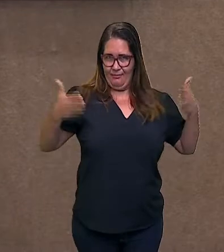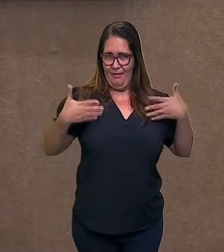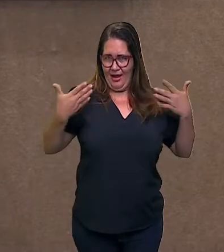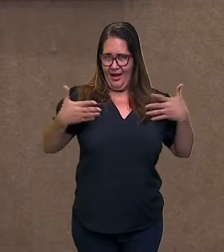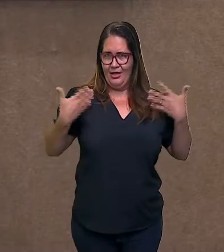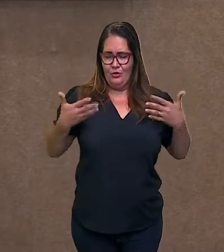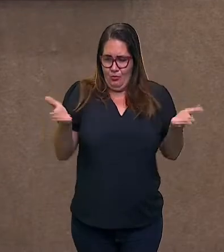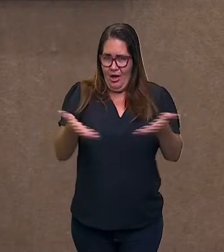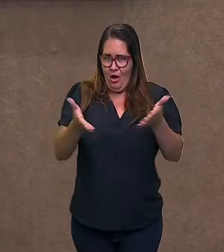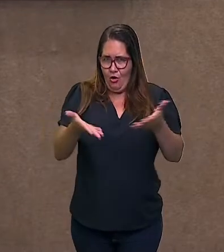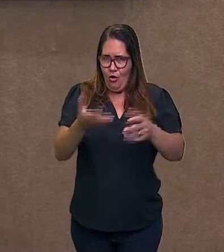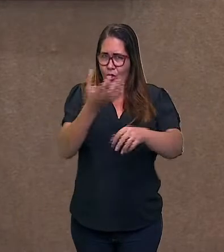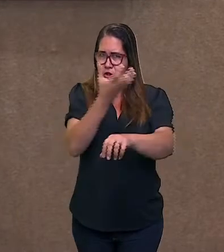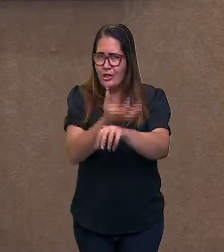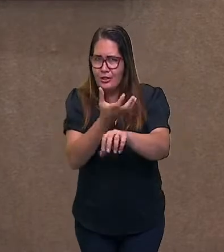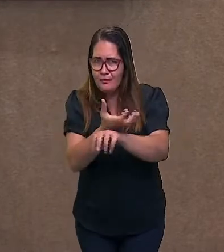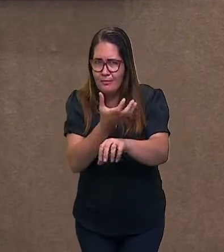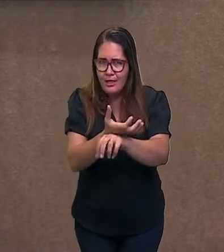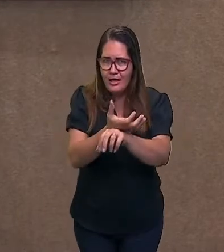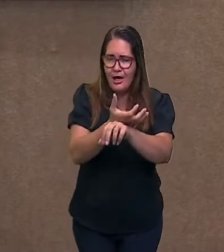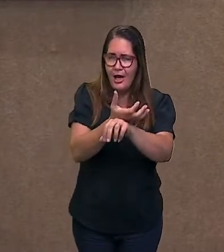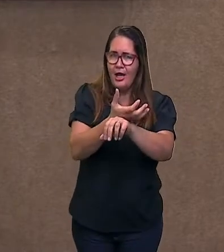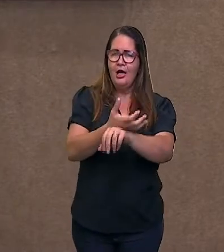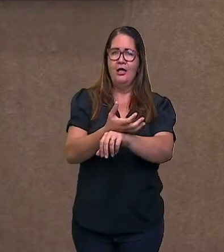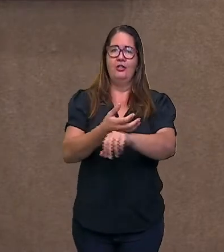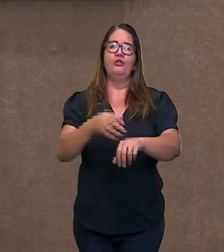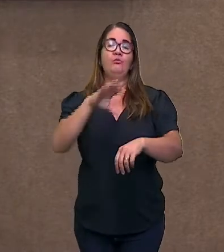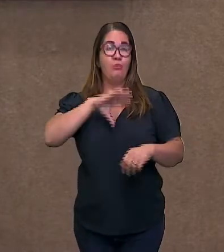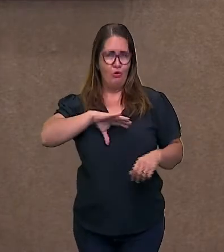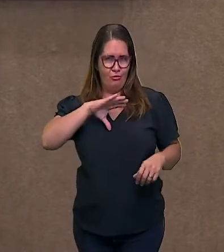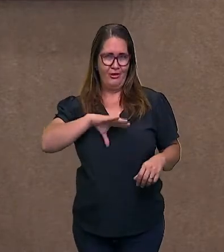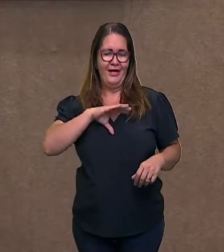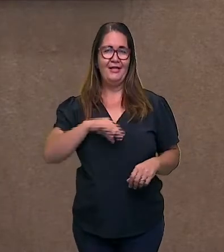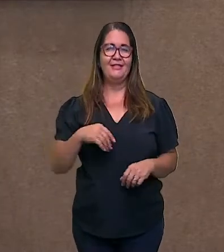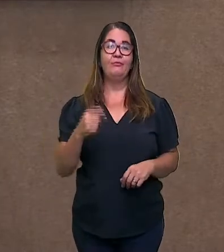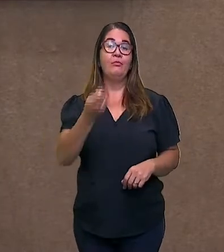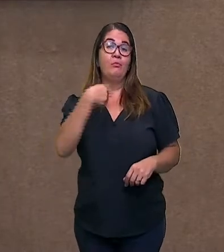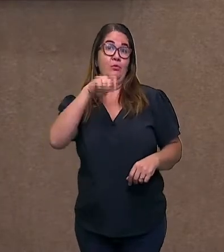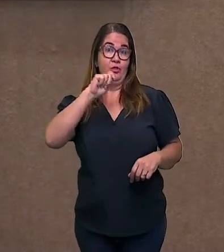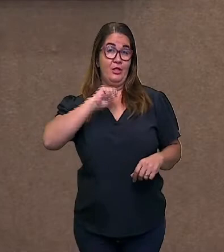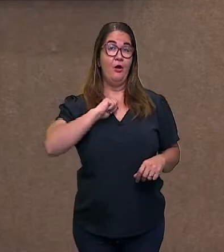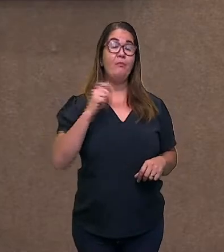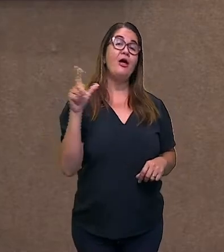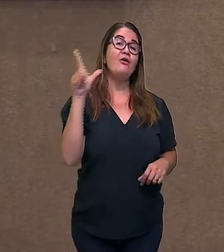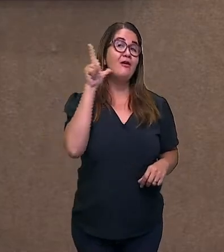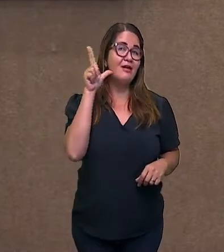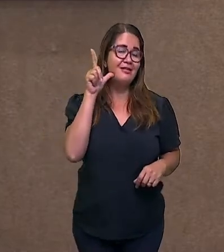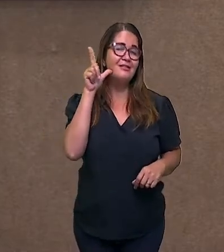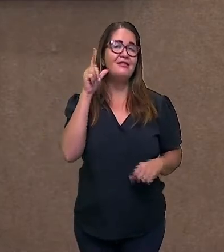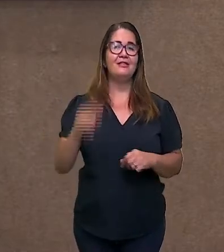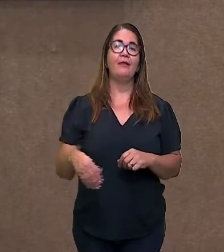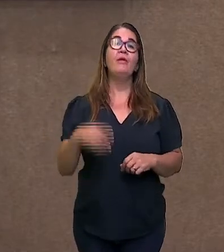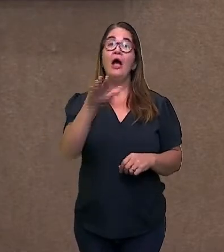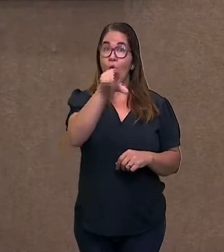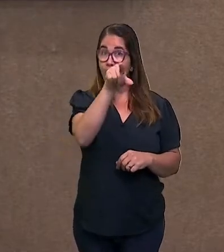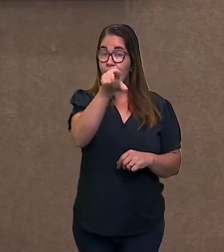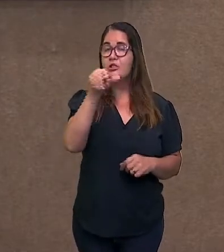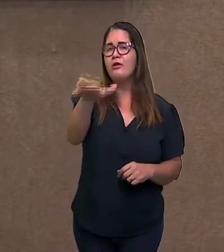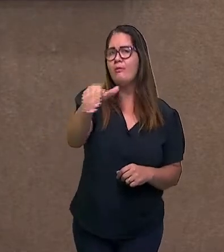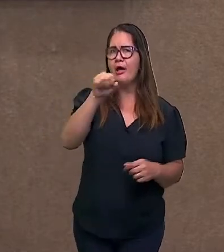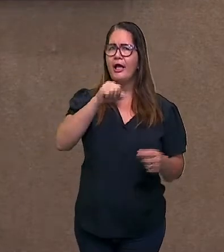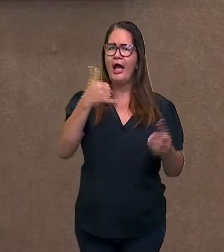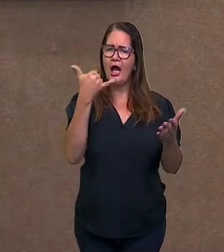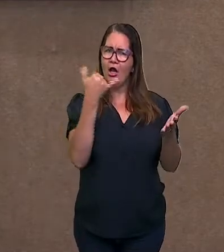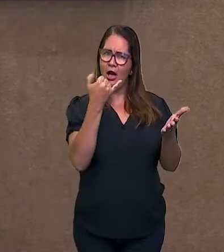de língua portuguesa? Aqui é a professora Letícia. Então pessoal, peguem aí o caderno, a caneta, o